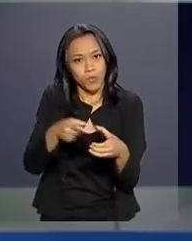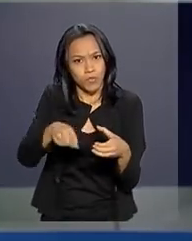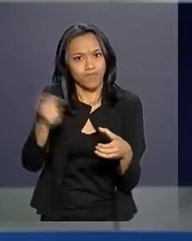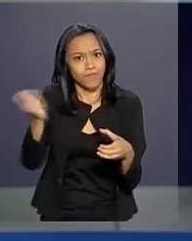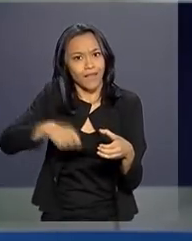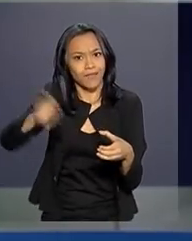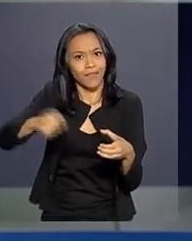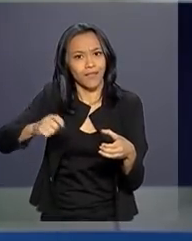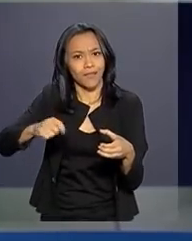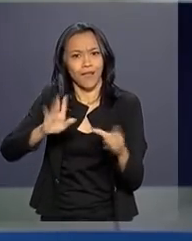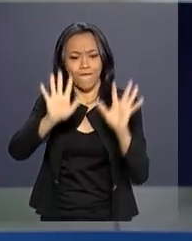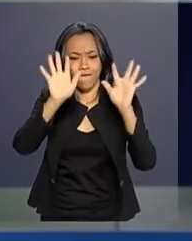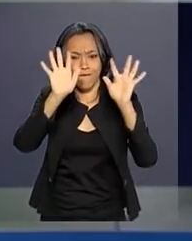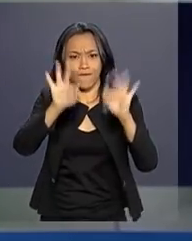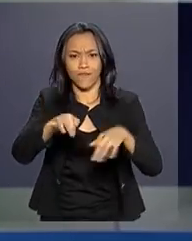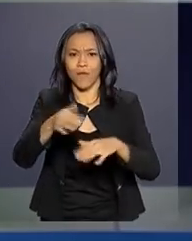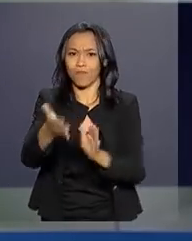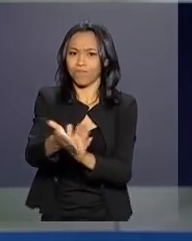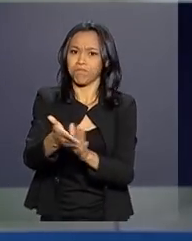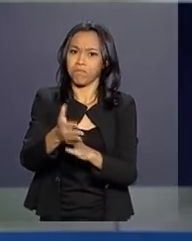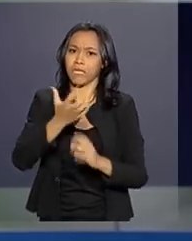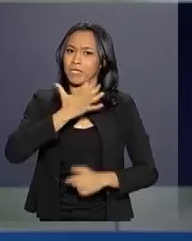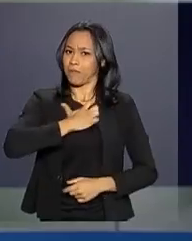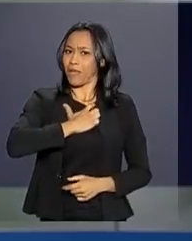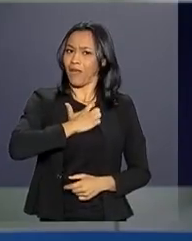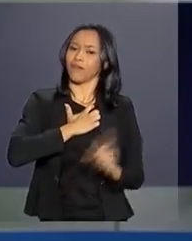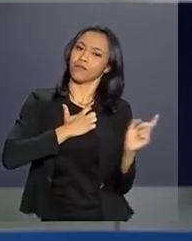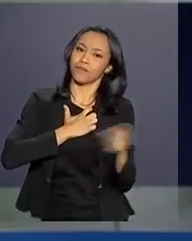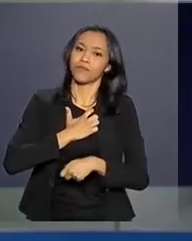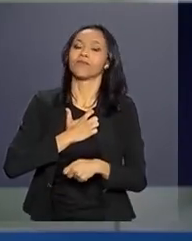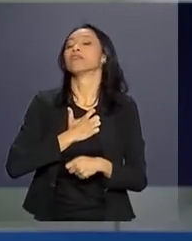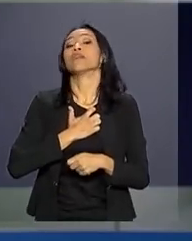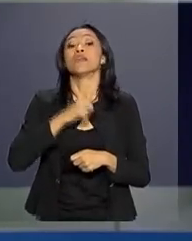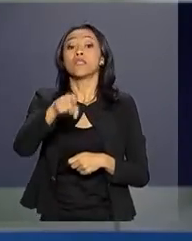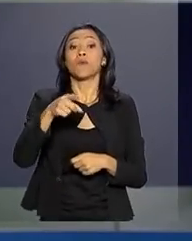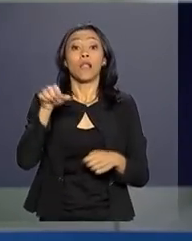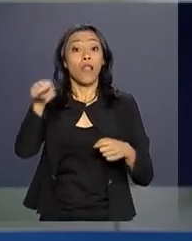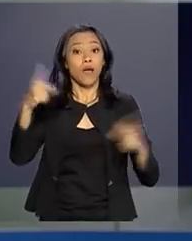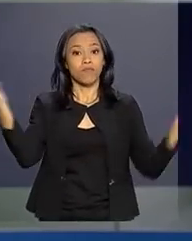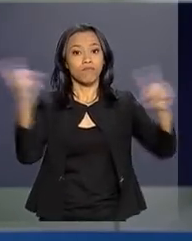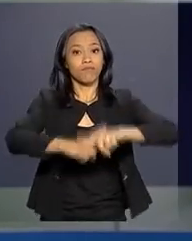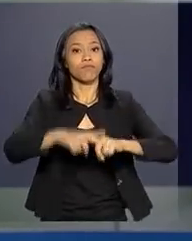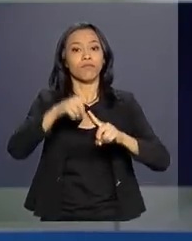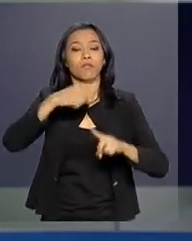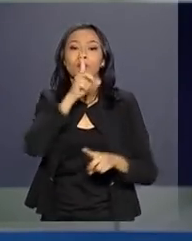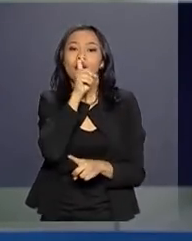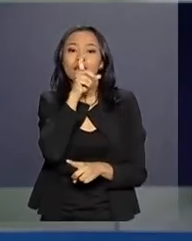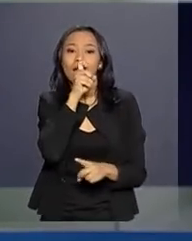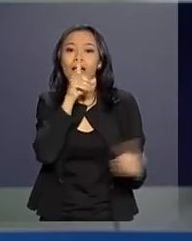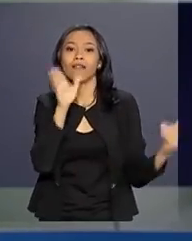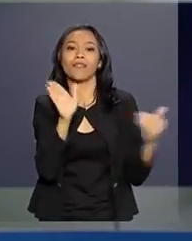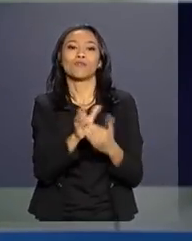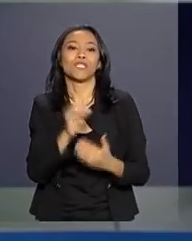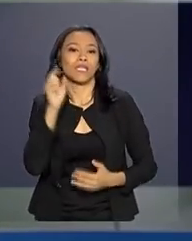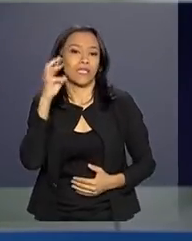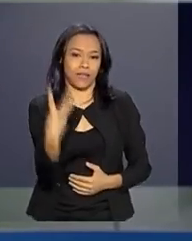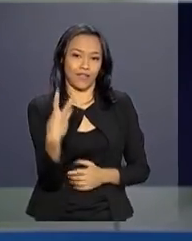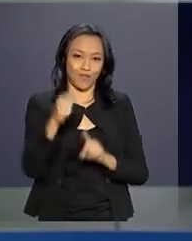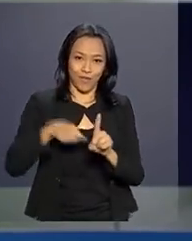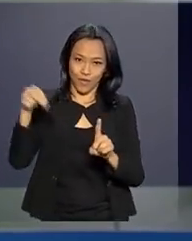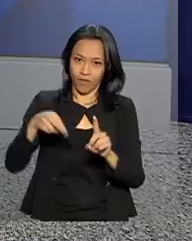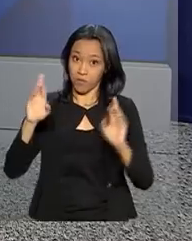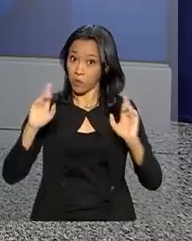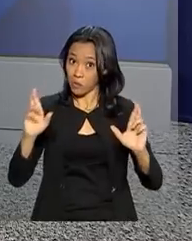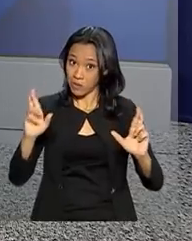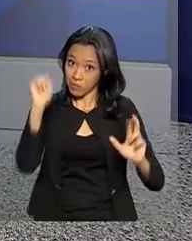disputar finais e medalhas olímpicas e paralímpicas. A competição no Catar segue até 3 de novembro. Vamos torcer pelo Brasil.